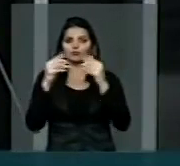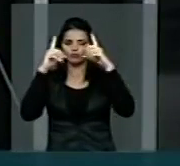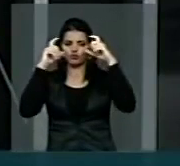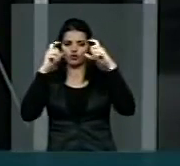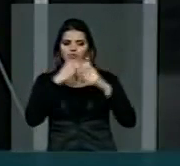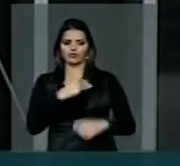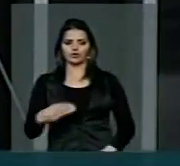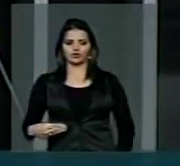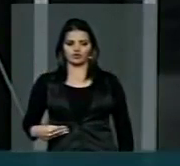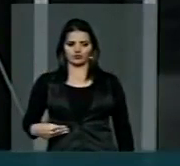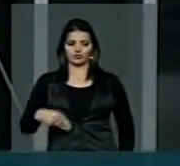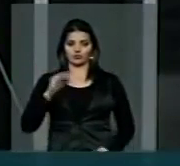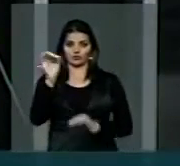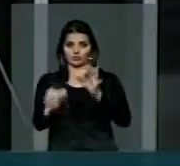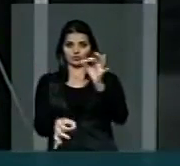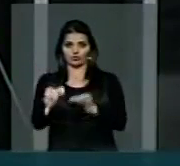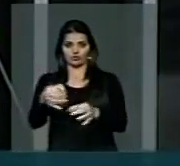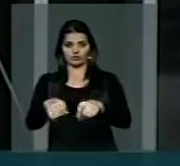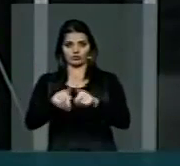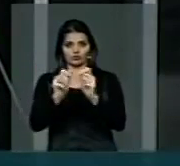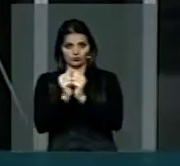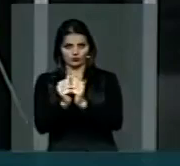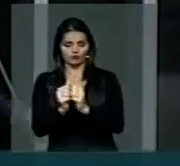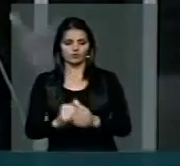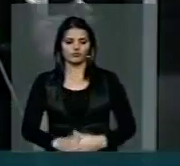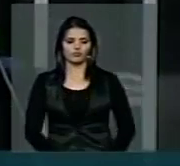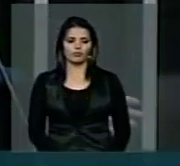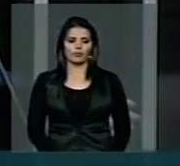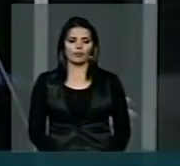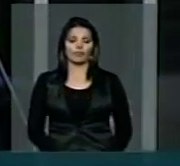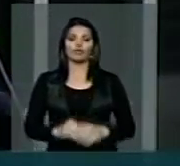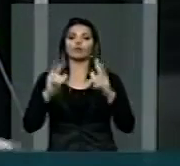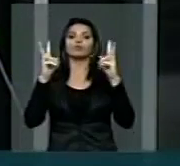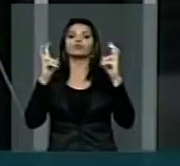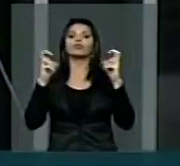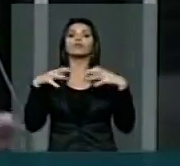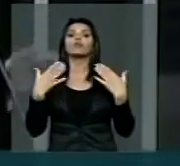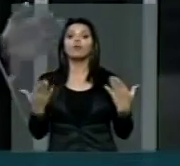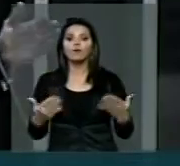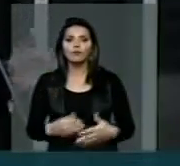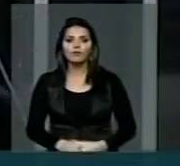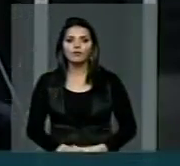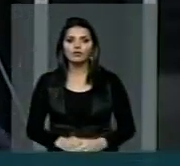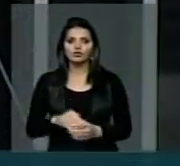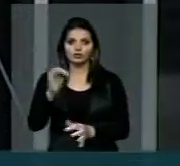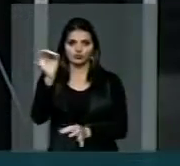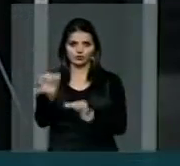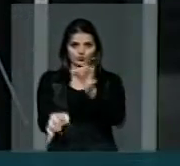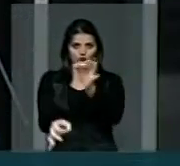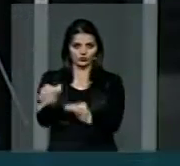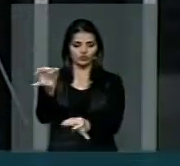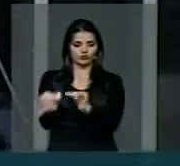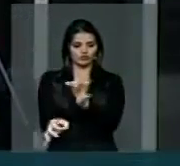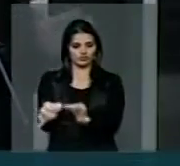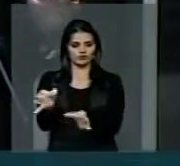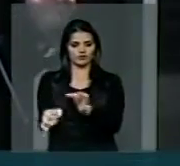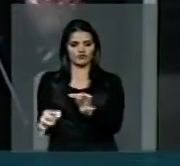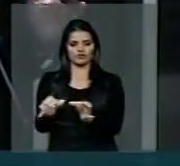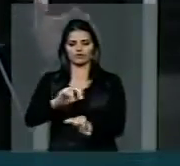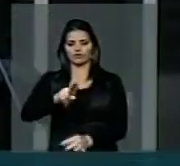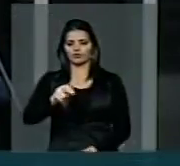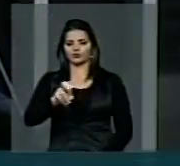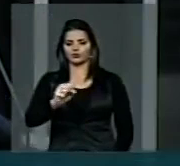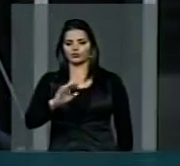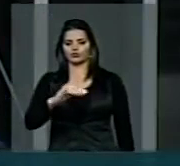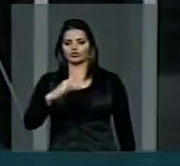ministro da Justiça. E o tema qual é? A justiça, a segurança